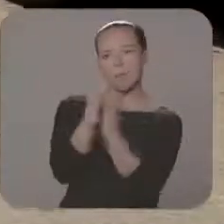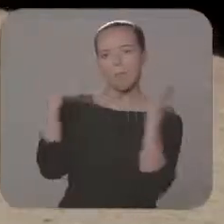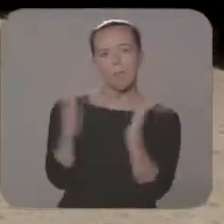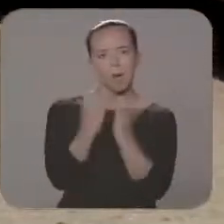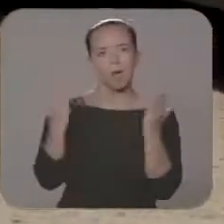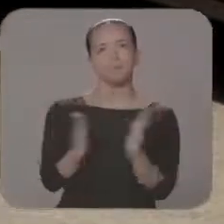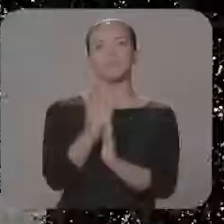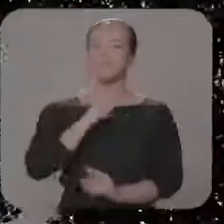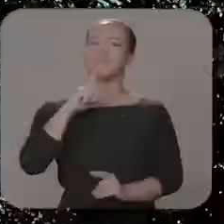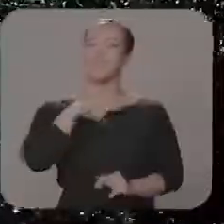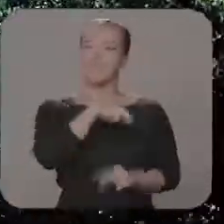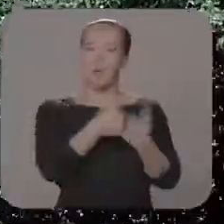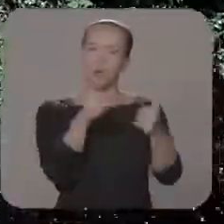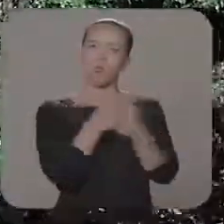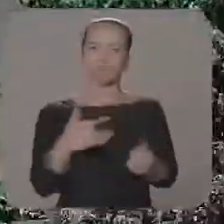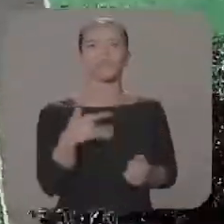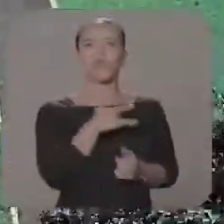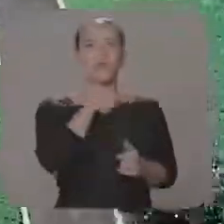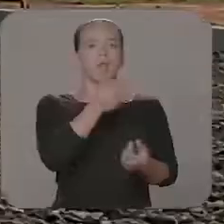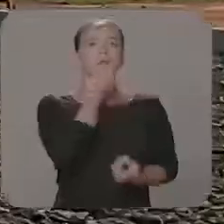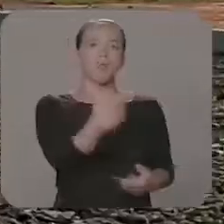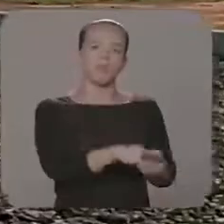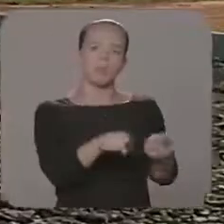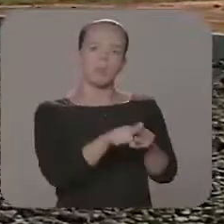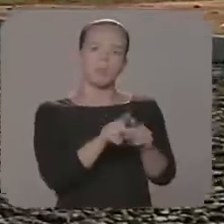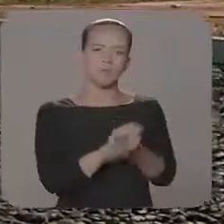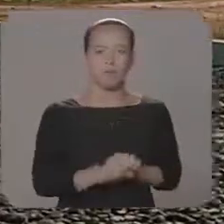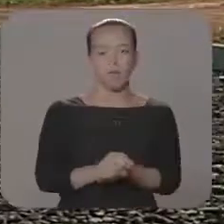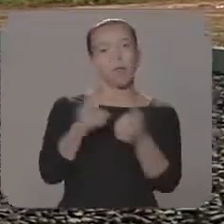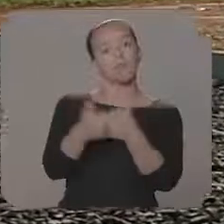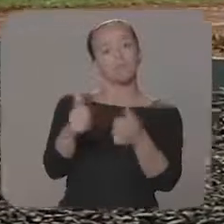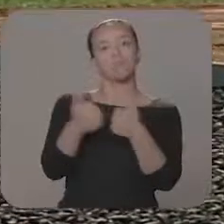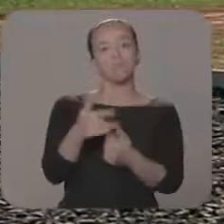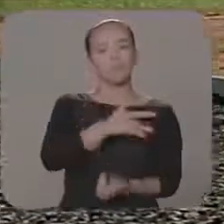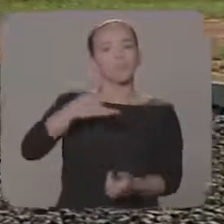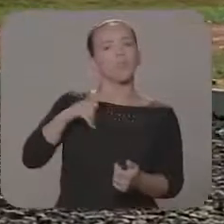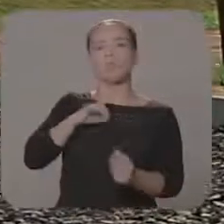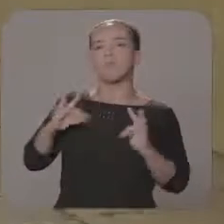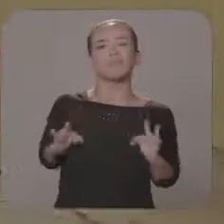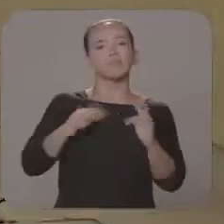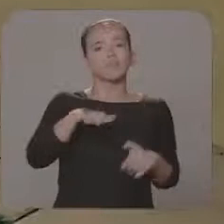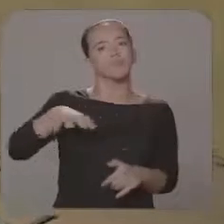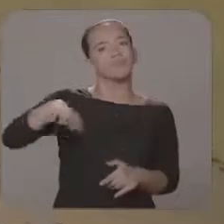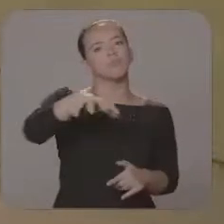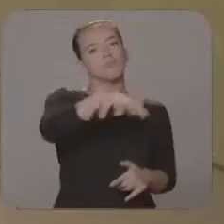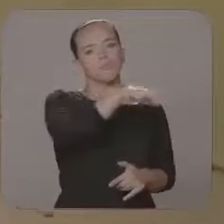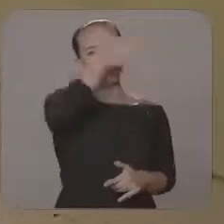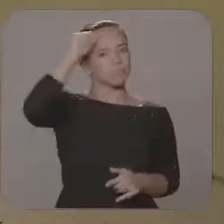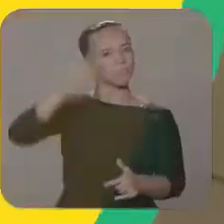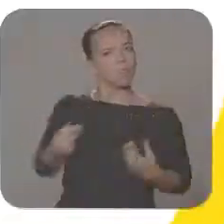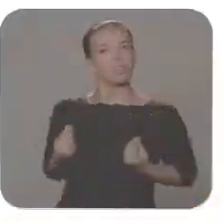novas viaturas foram entregues para todos os municípios do Estado. Reinaldo retomou as obras desses dois presídios em Campo Grande, que estavam